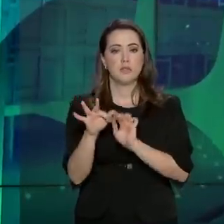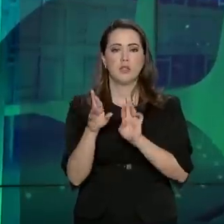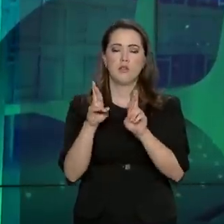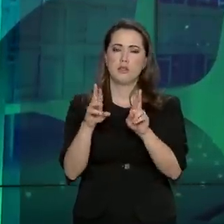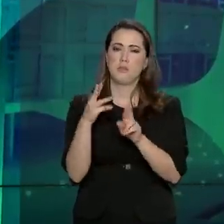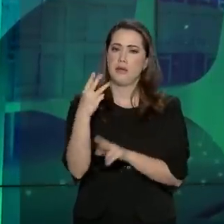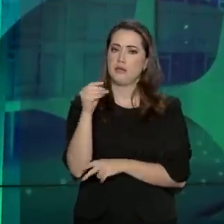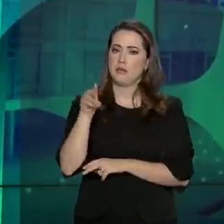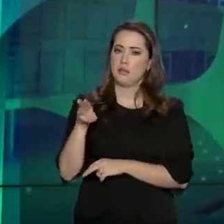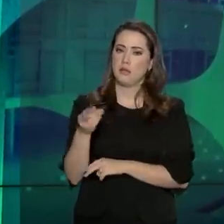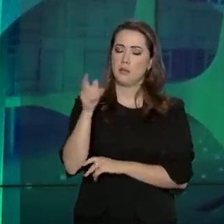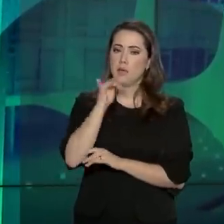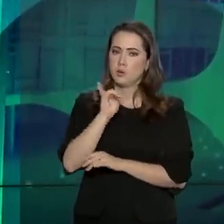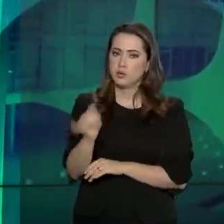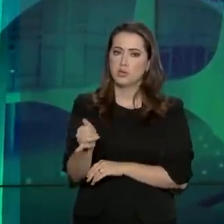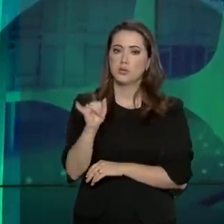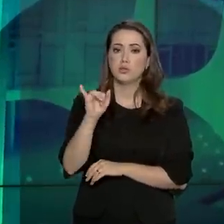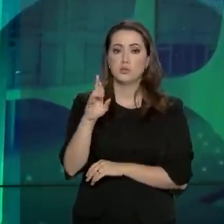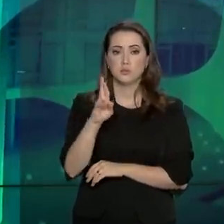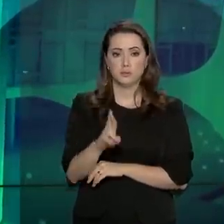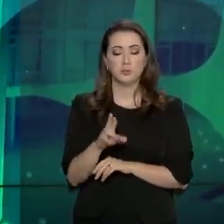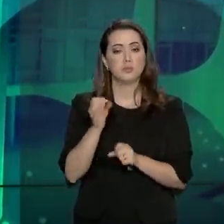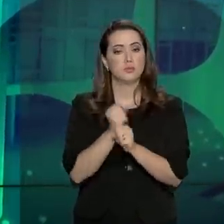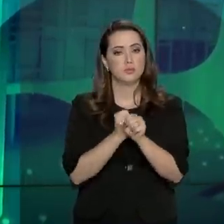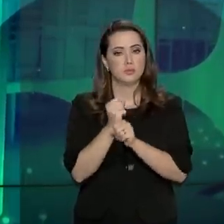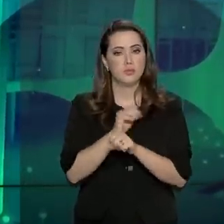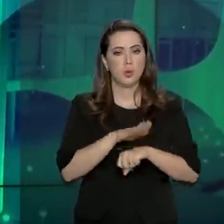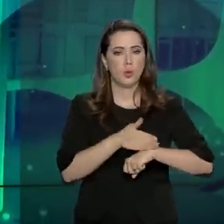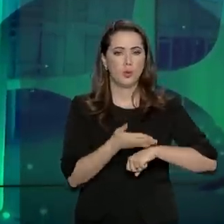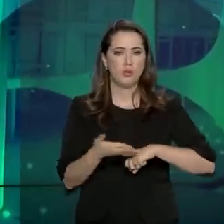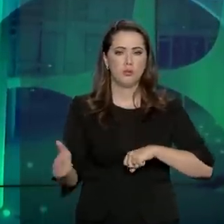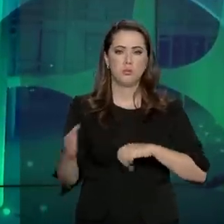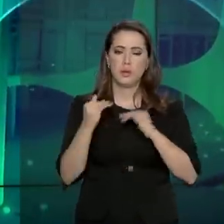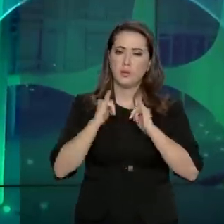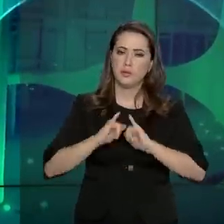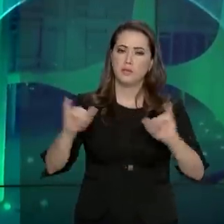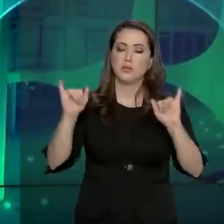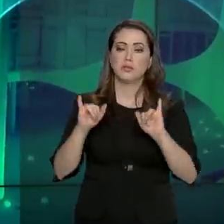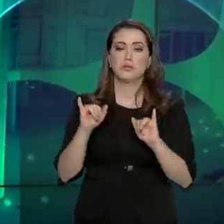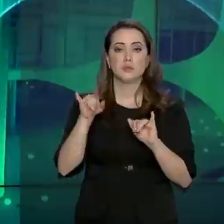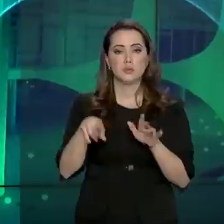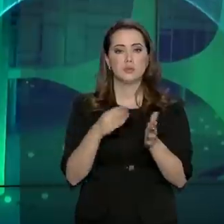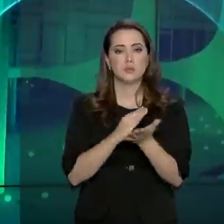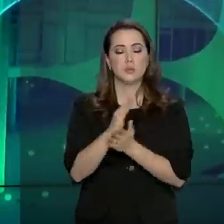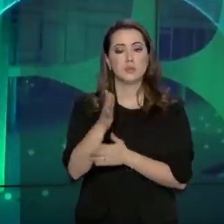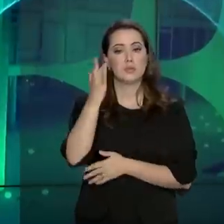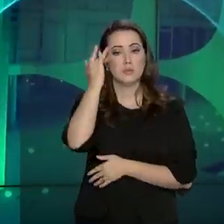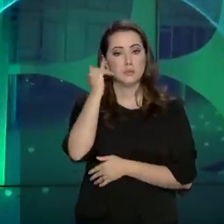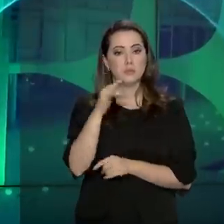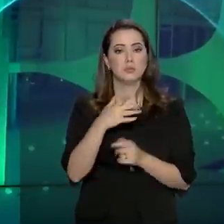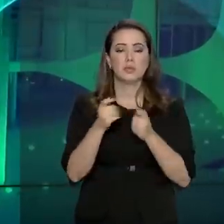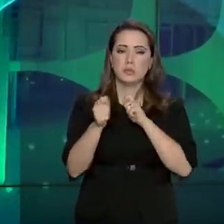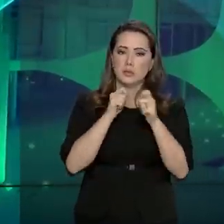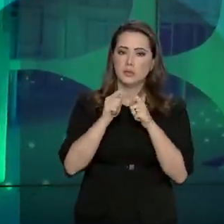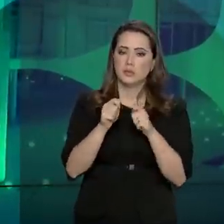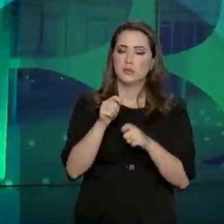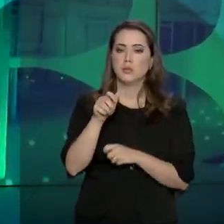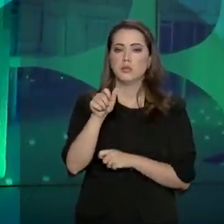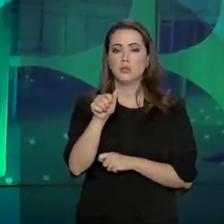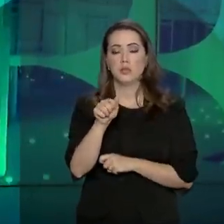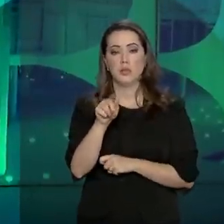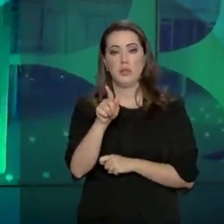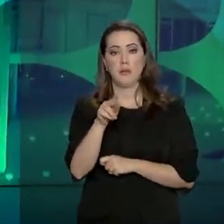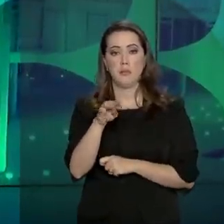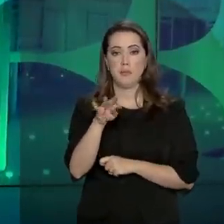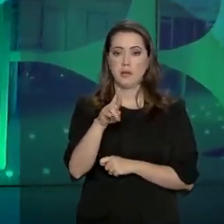de 30 milhões de declarações do Imposto de Renda neste ano. O prazo para envio das informações começa amanhã e a